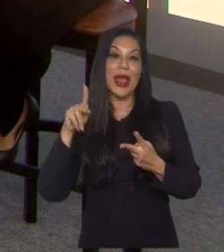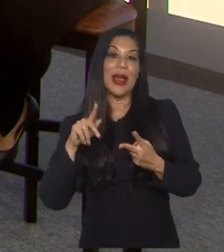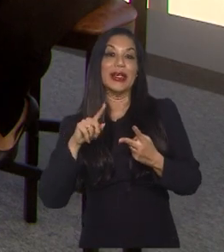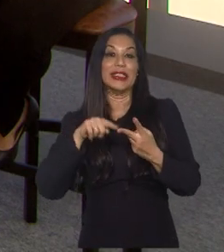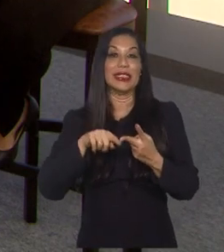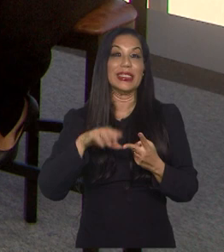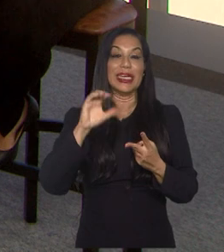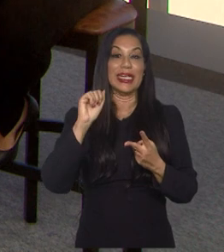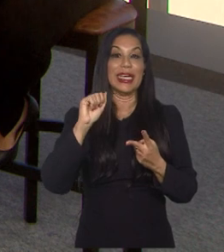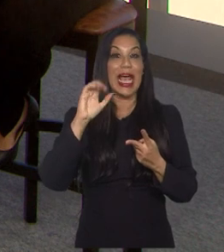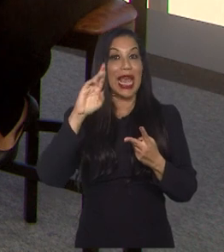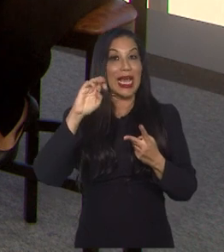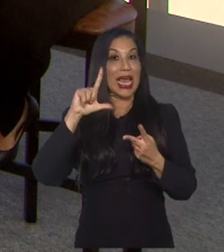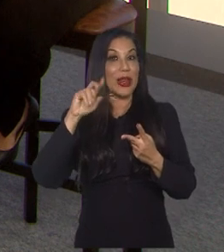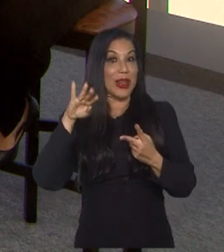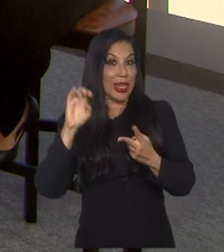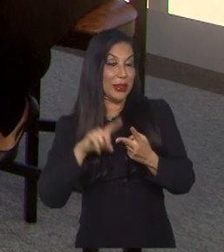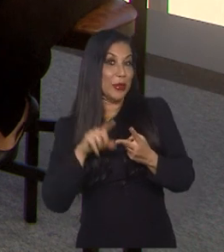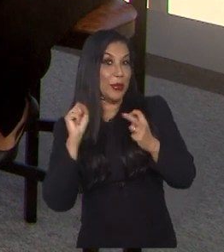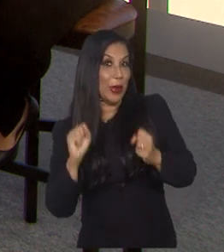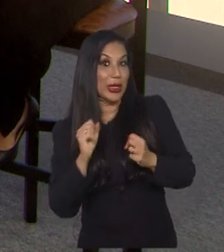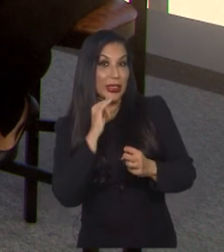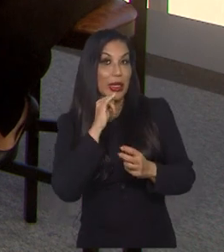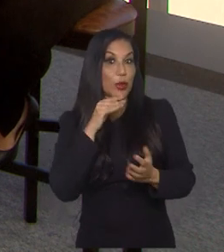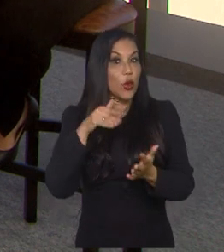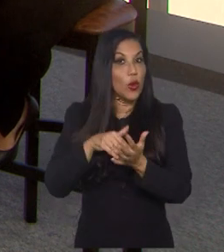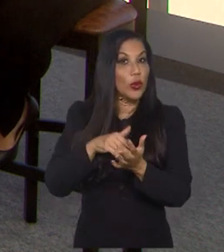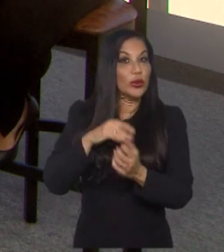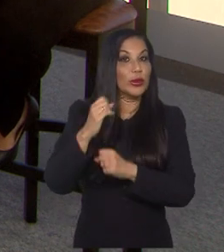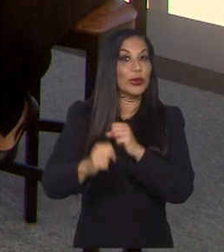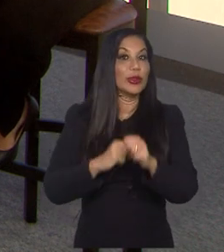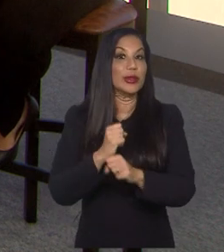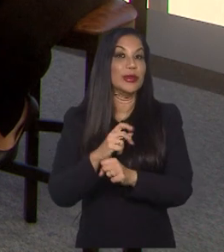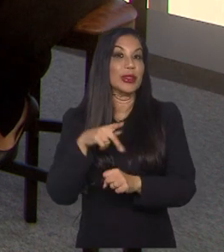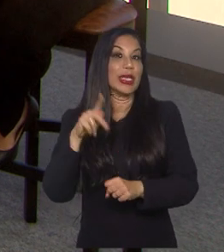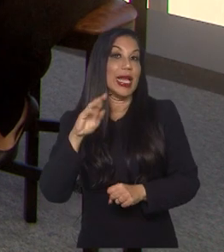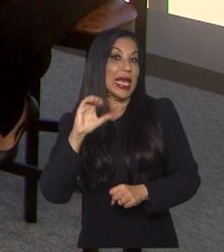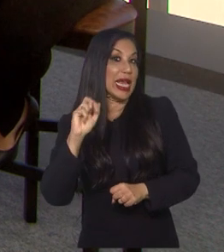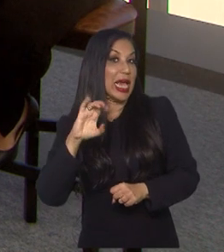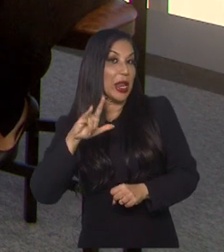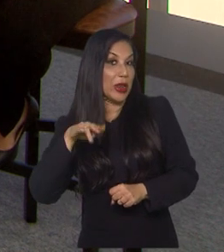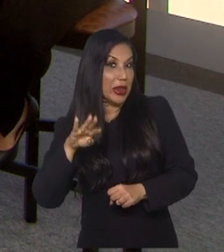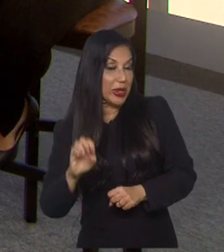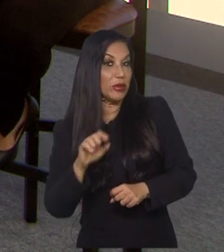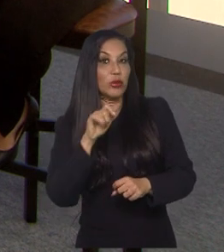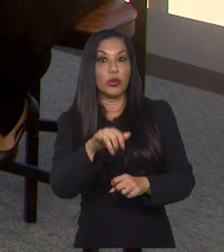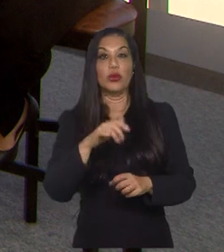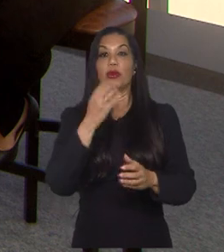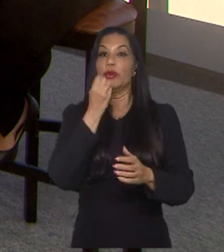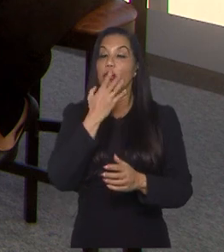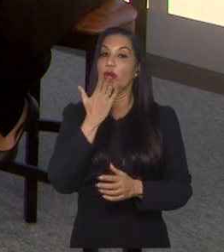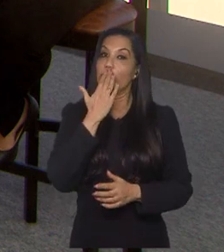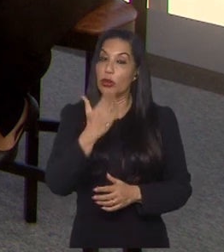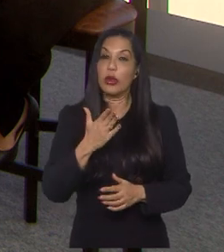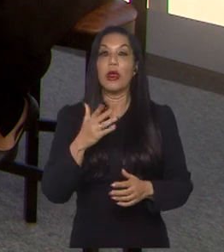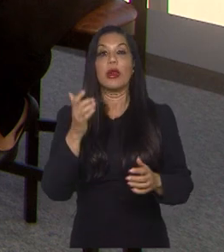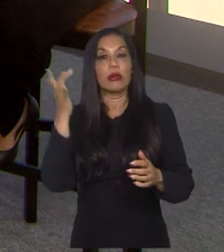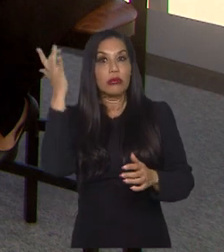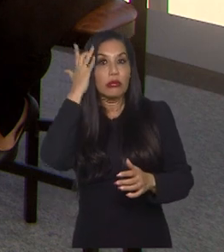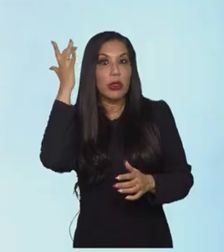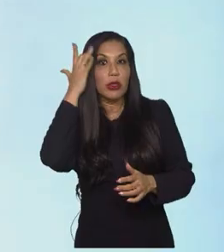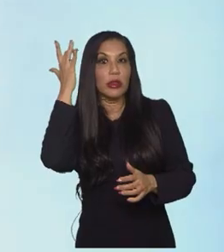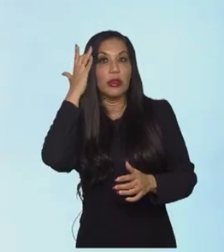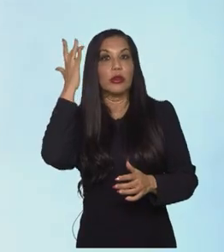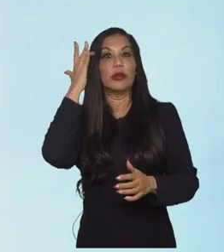Caroline pode mostrar que esse último ano da Caroline, principalmente pela seleção, mas por clube também, uma jogadora que amadureceu